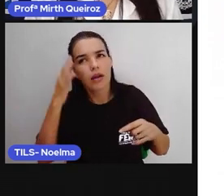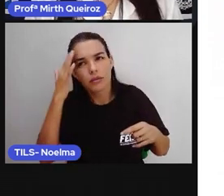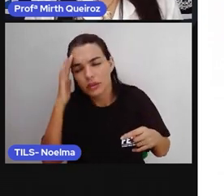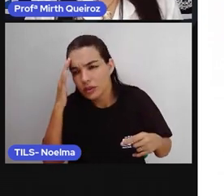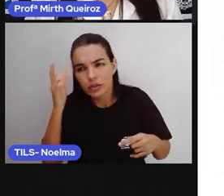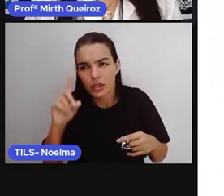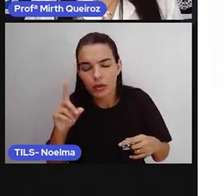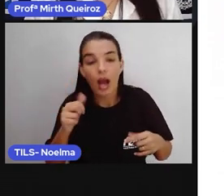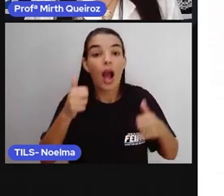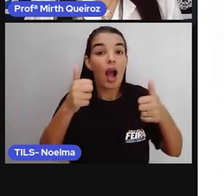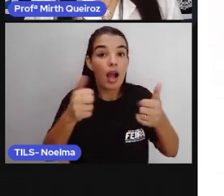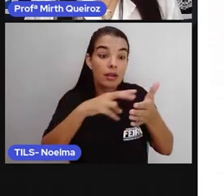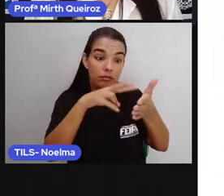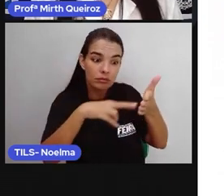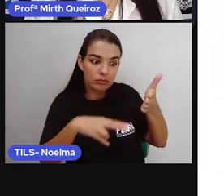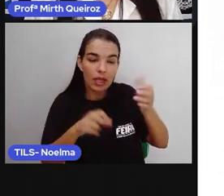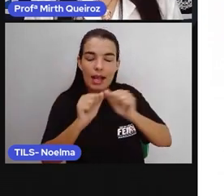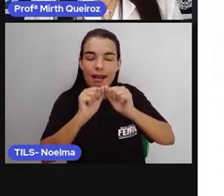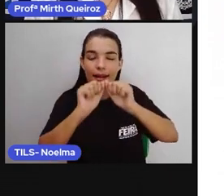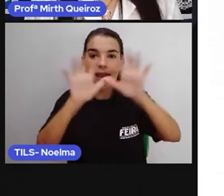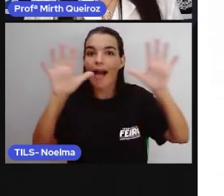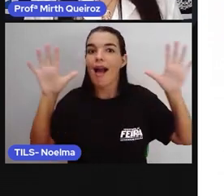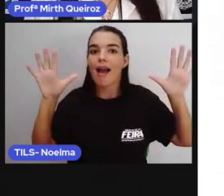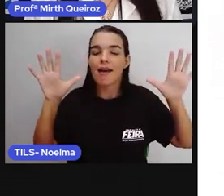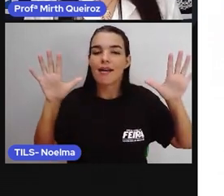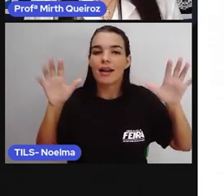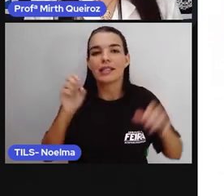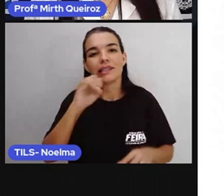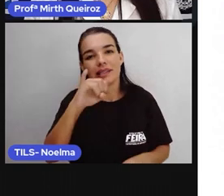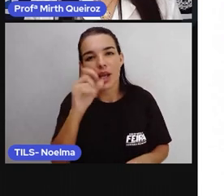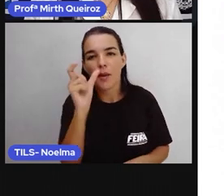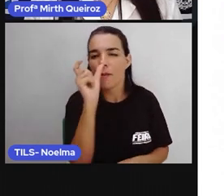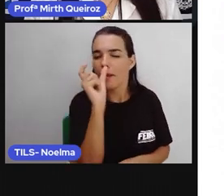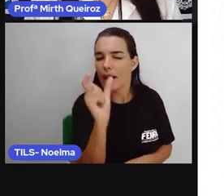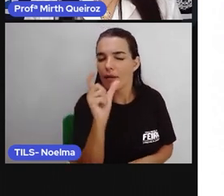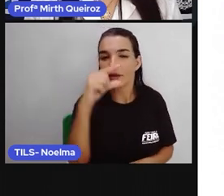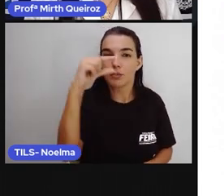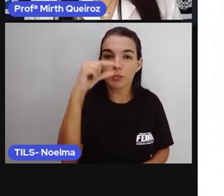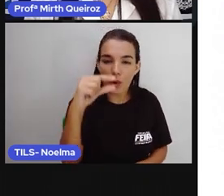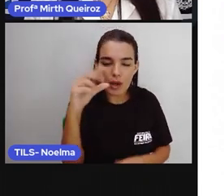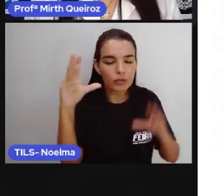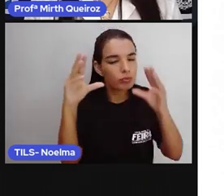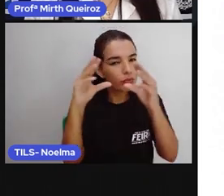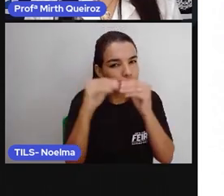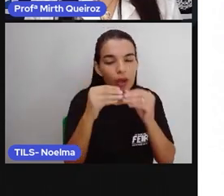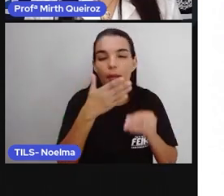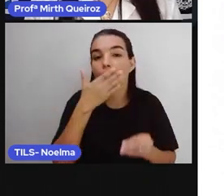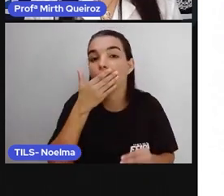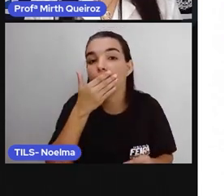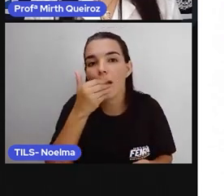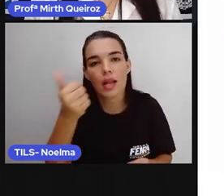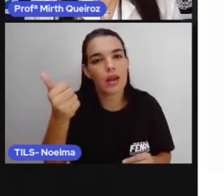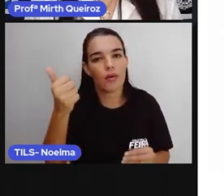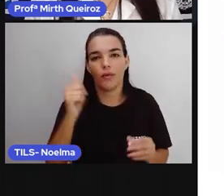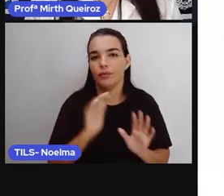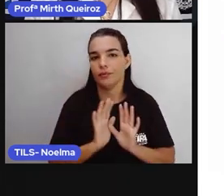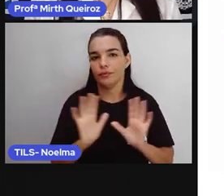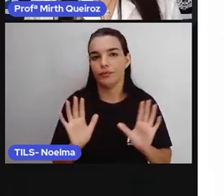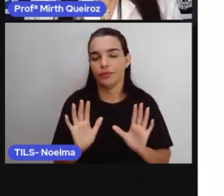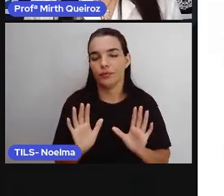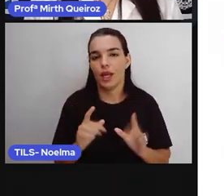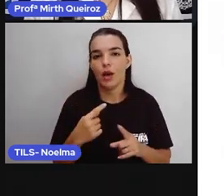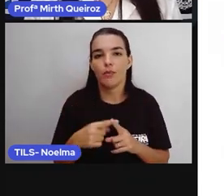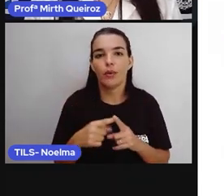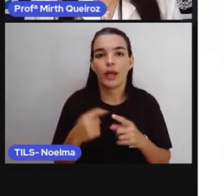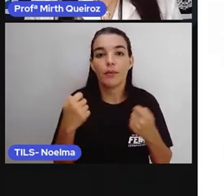bem clara, né? E quanto menos palavras vocês usarem para poder dar a notícia, seja, quanto mais curto